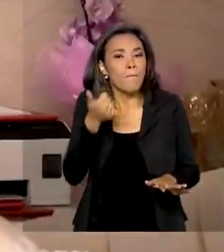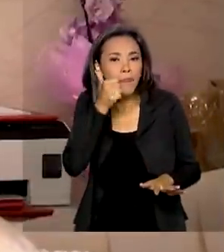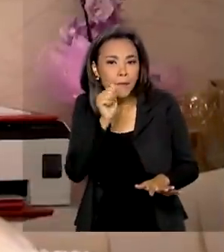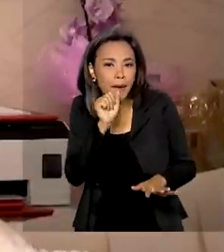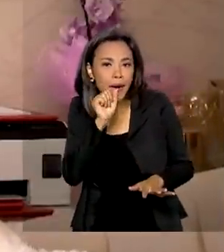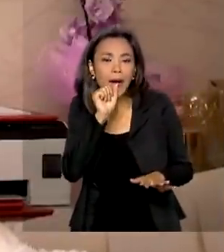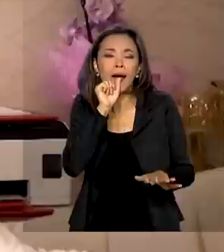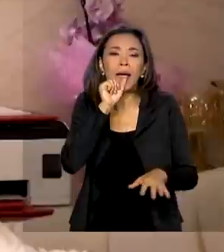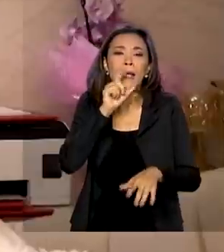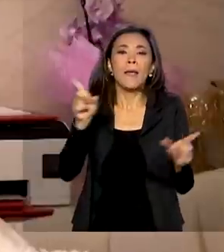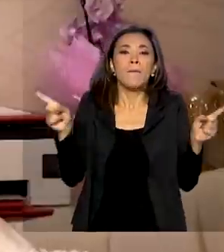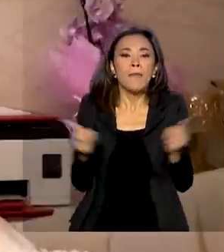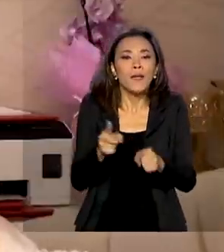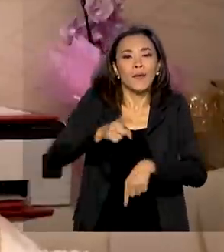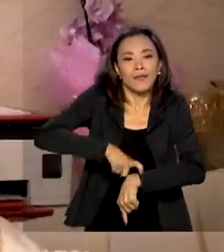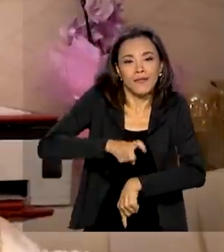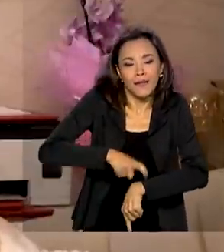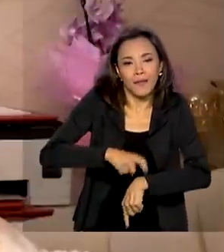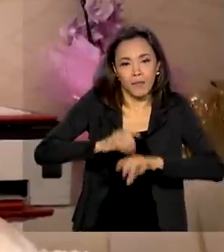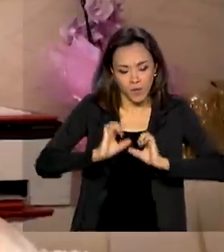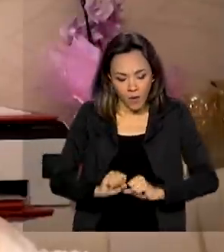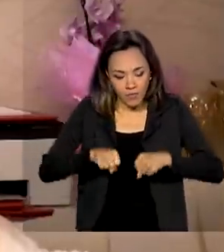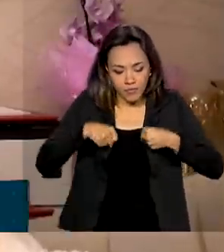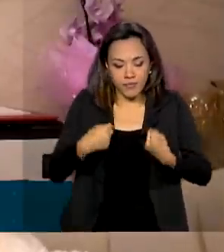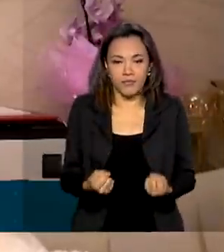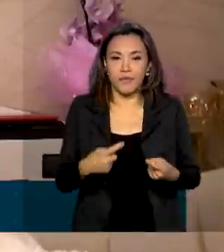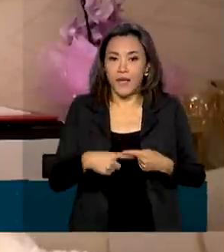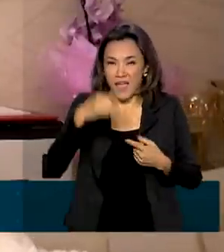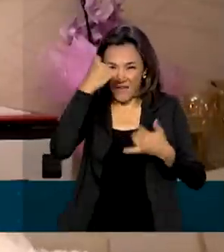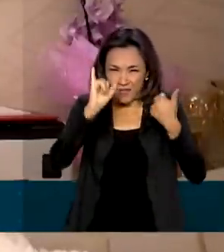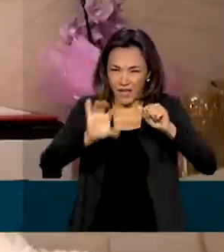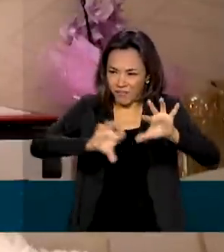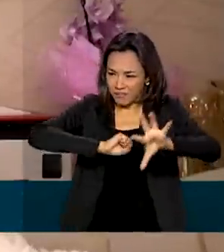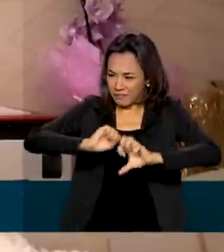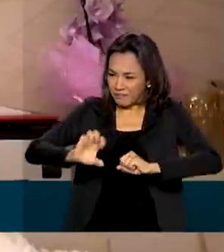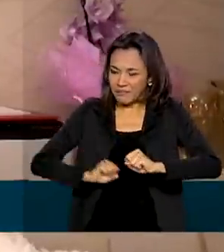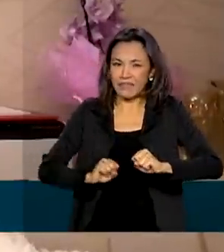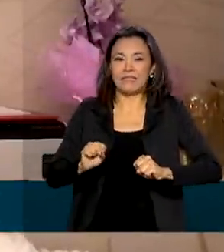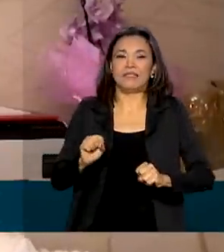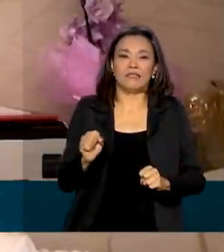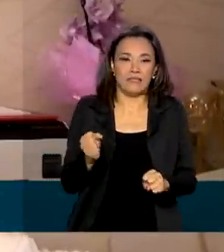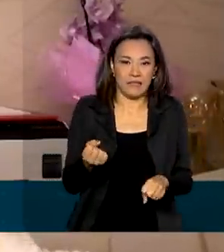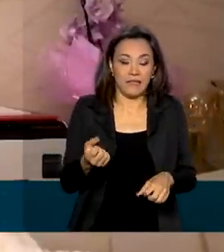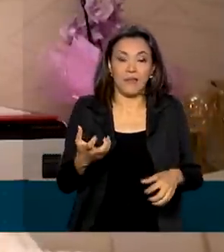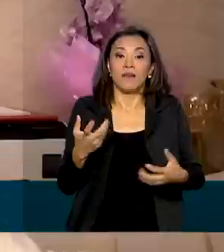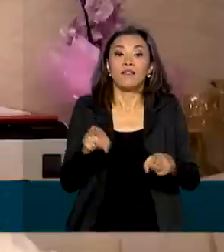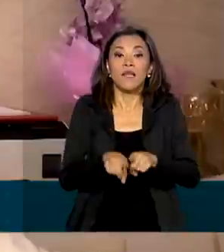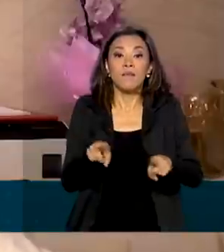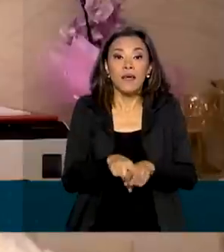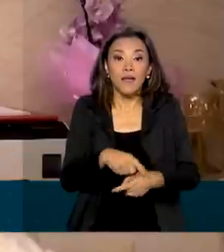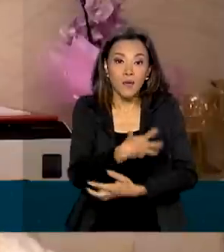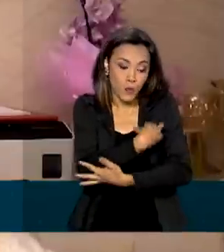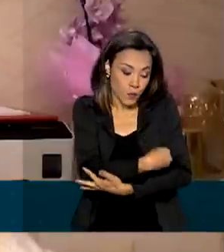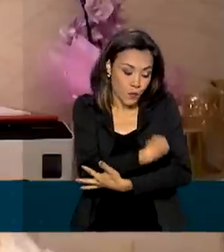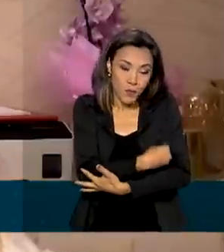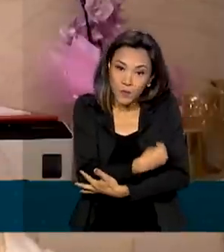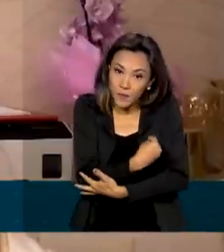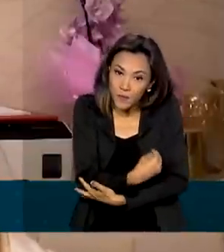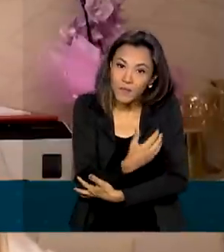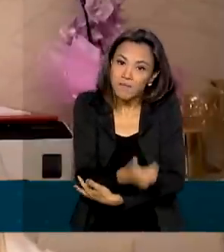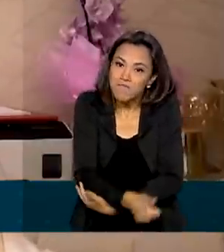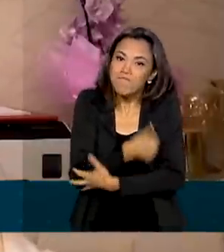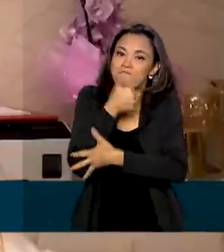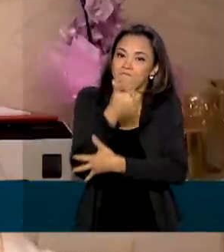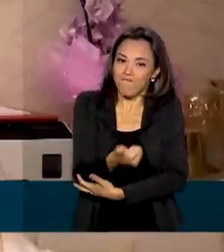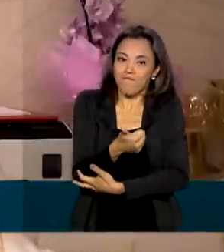Menor tempo de recuperação, menos risco de infecção, facilita o início da amamentação. Para